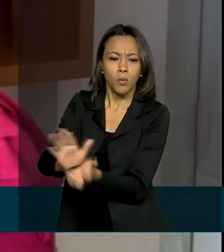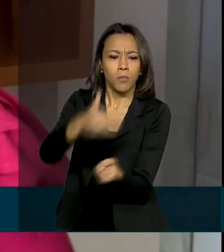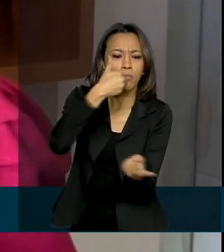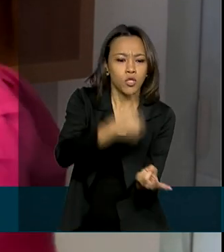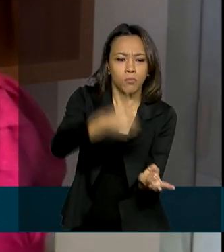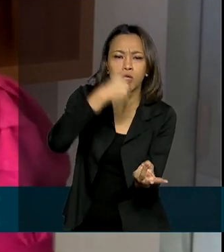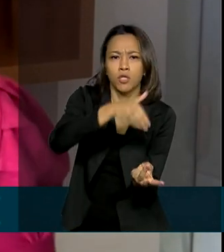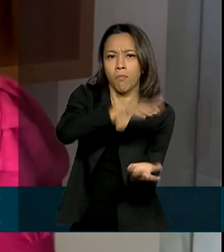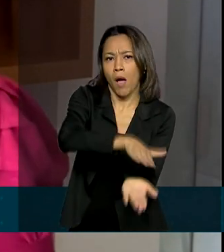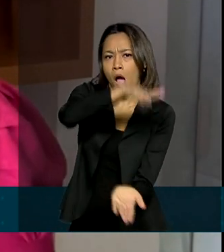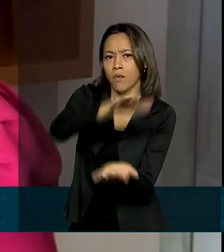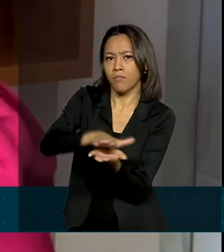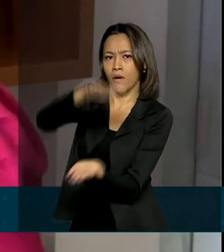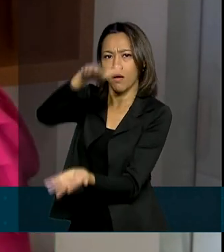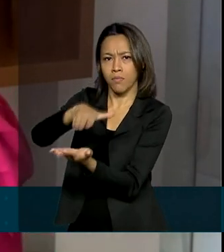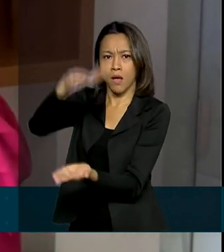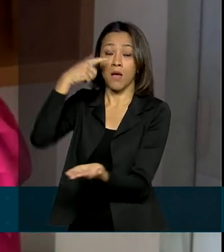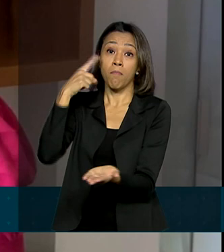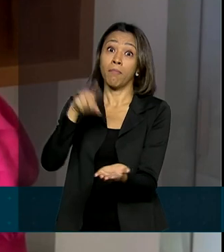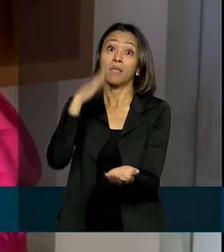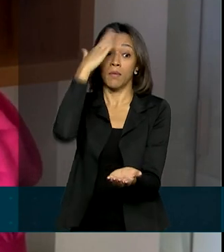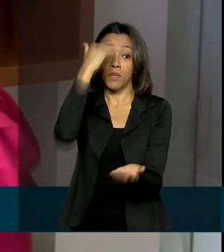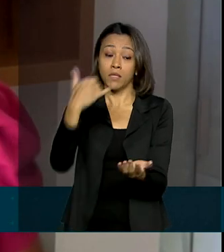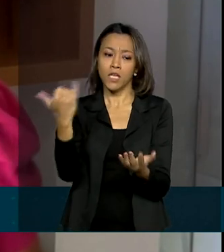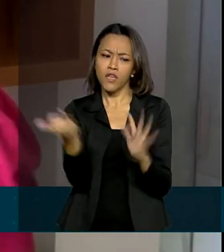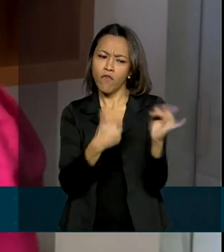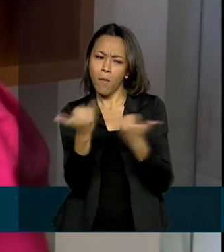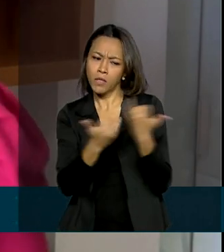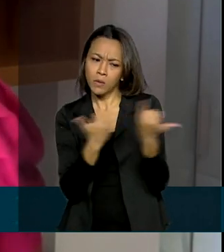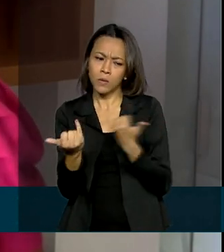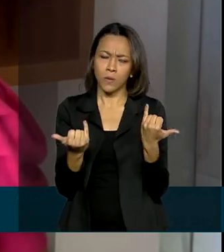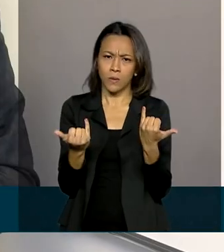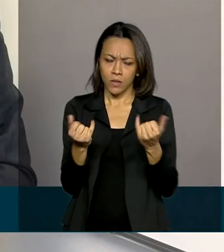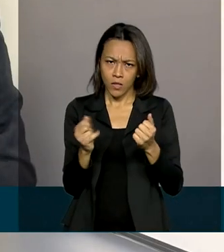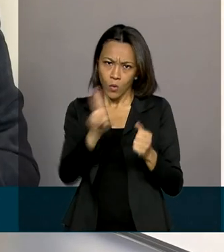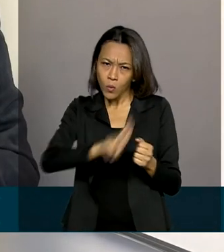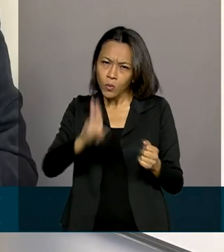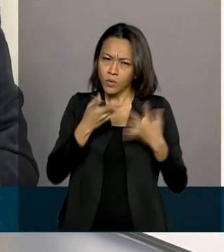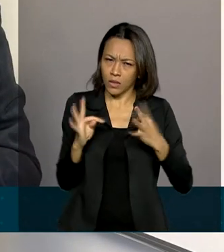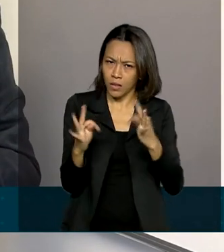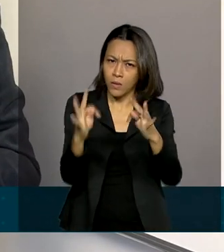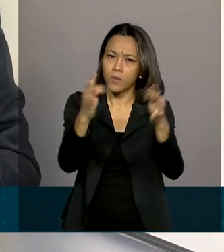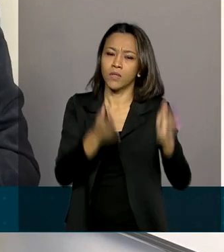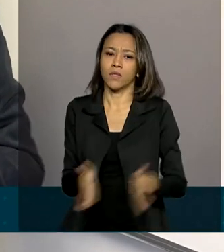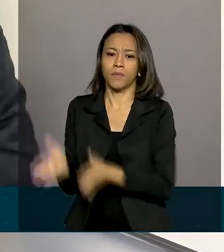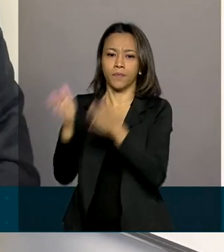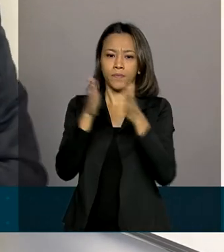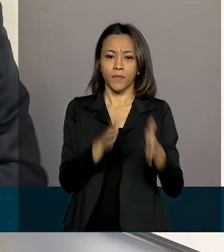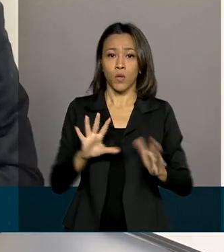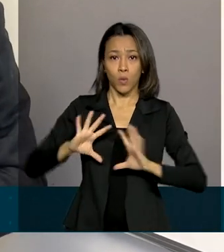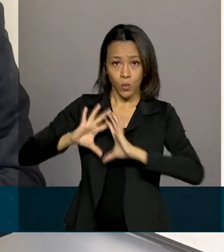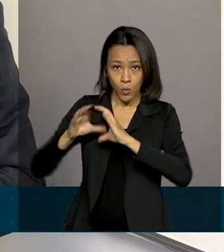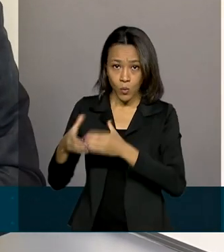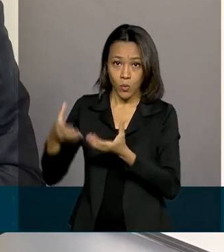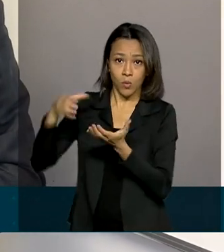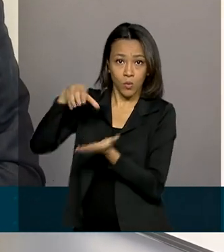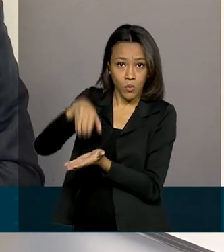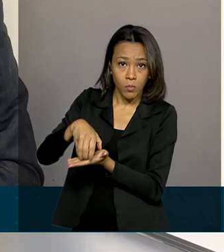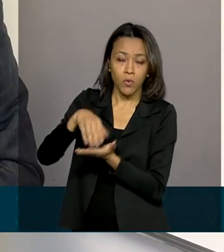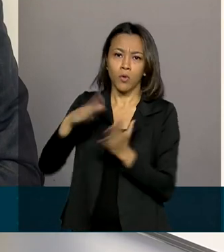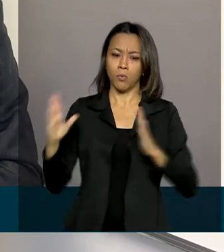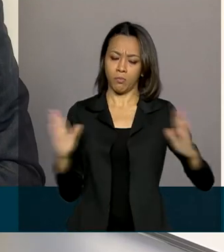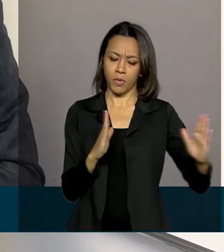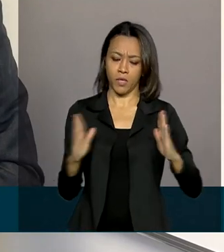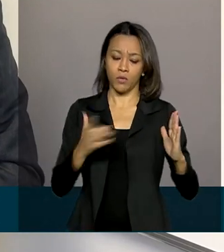partir do cruzamento de dados com o uso da tecnologia da informação. O Conari passa a validade por mais 12